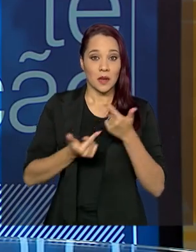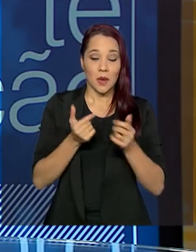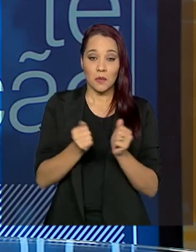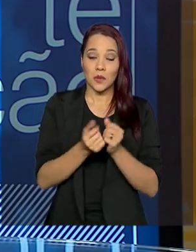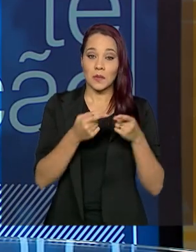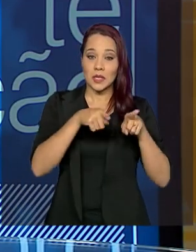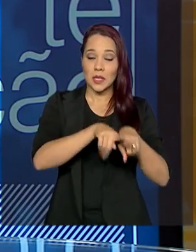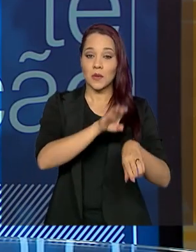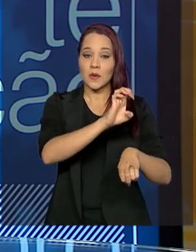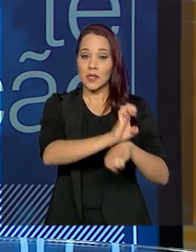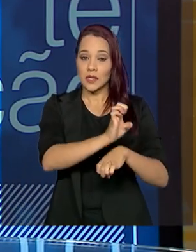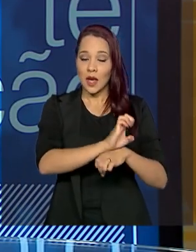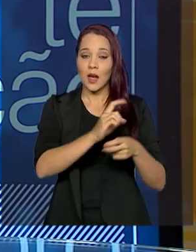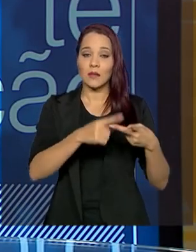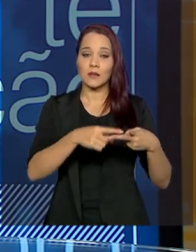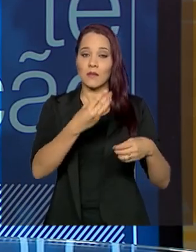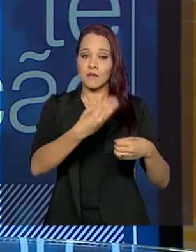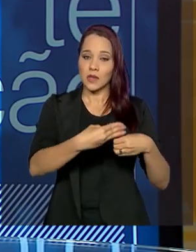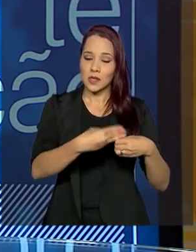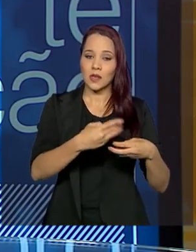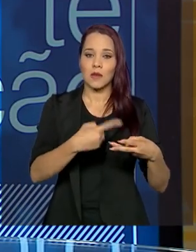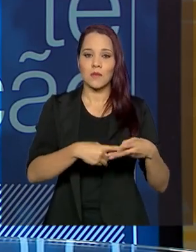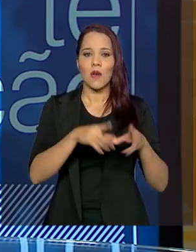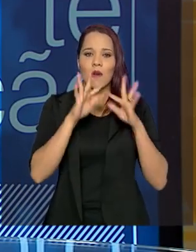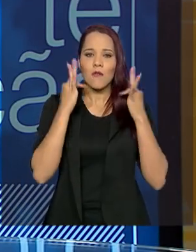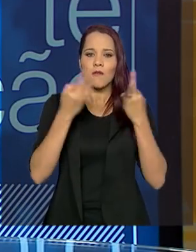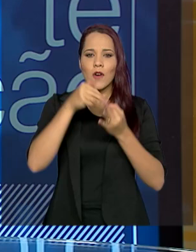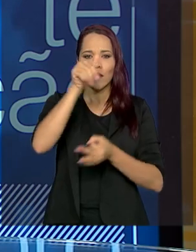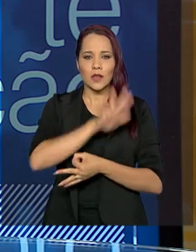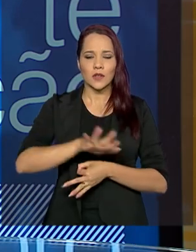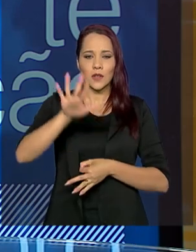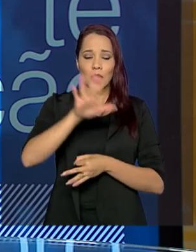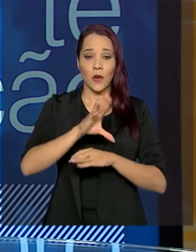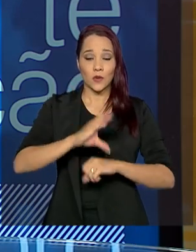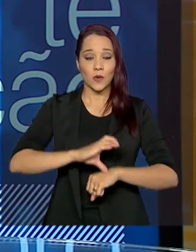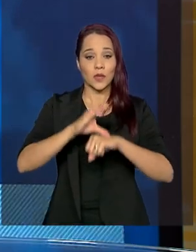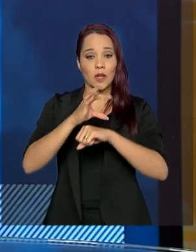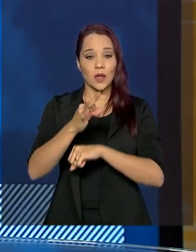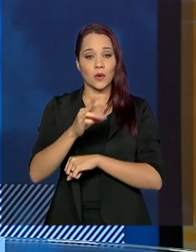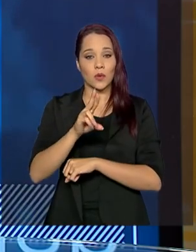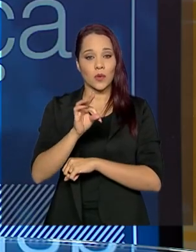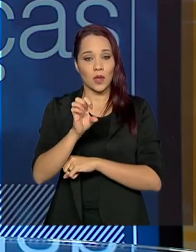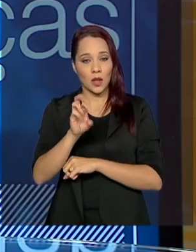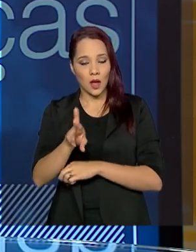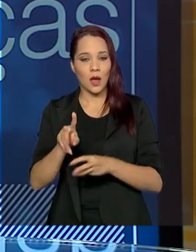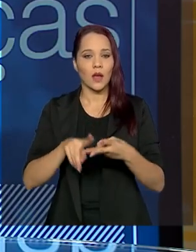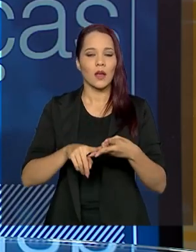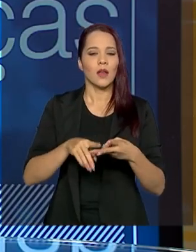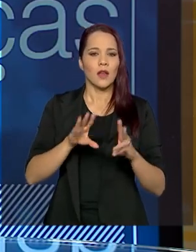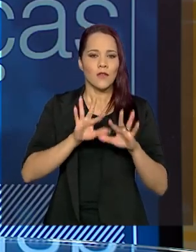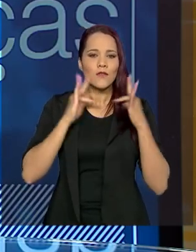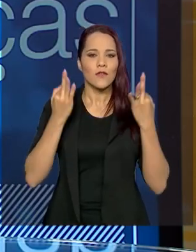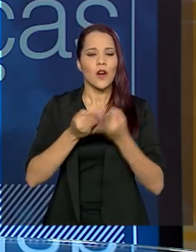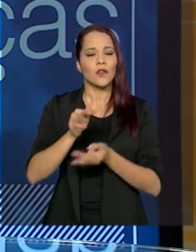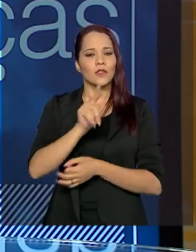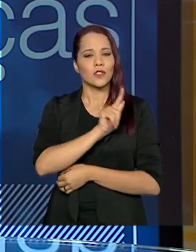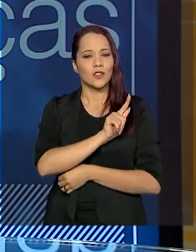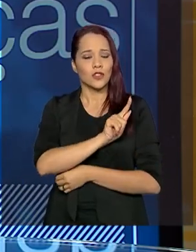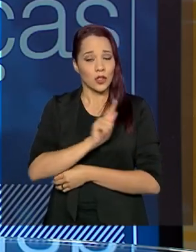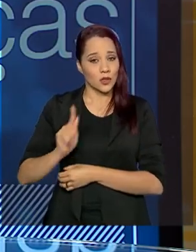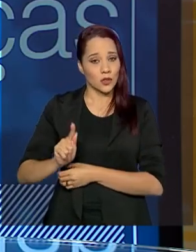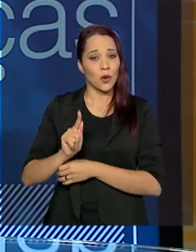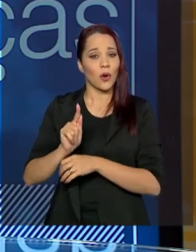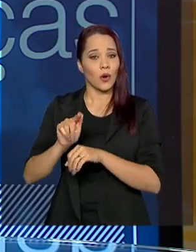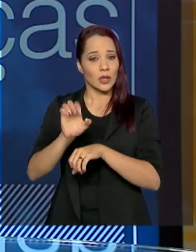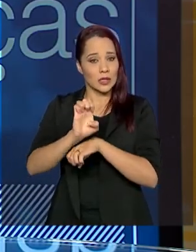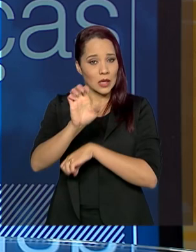com os estados, com os municípios, com o Fórum Nacional Colegiado de Conselheiros Tutelares, o Fórum de Gestores Estaduais do Sistema Sócio